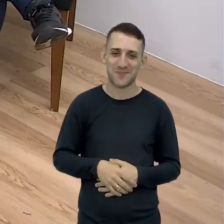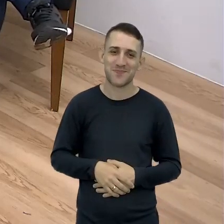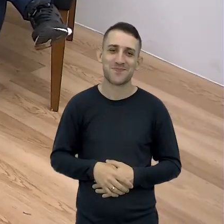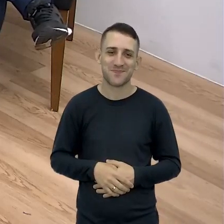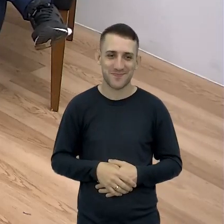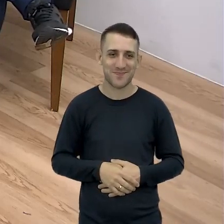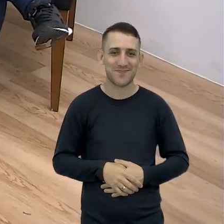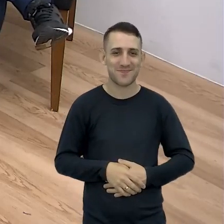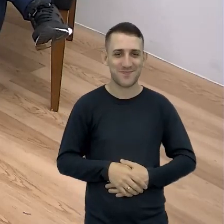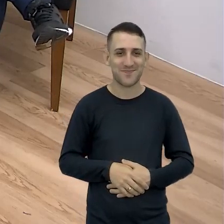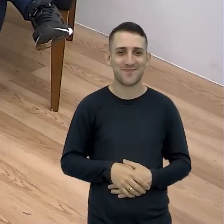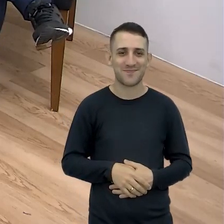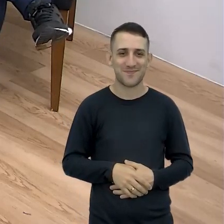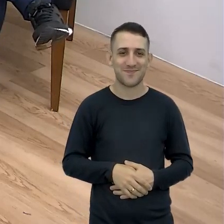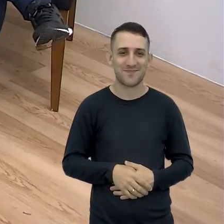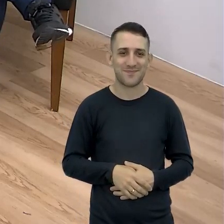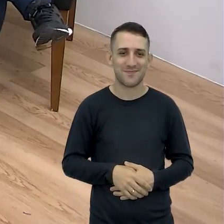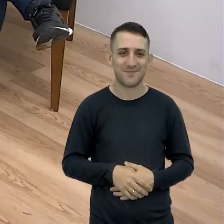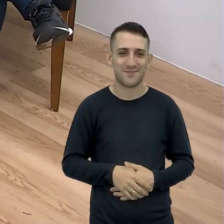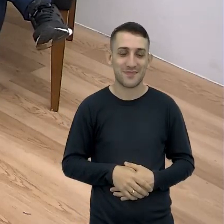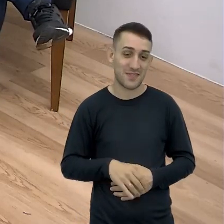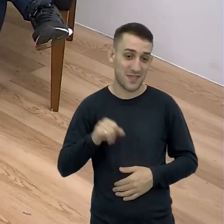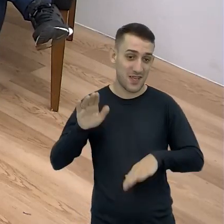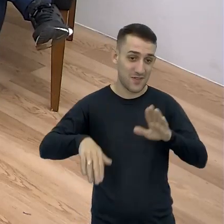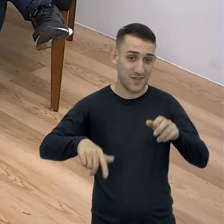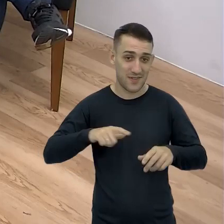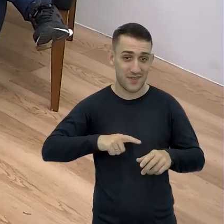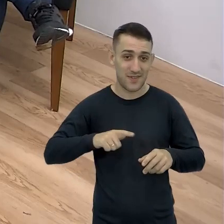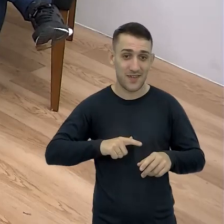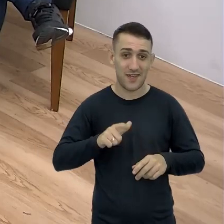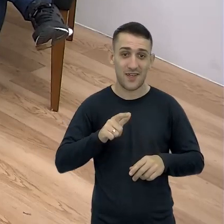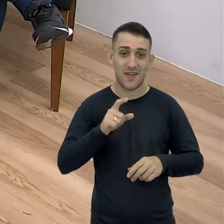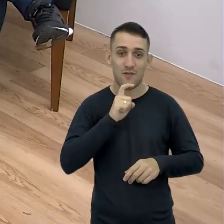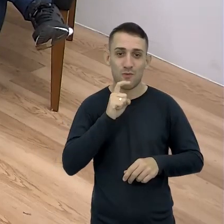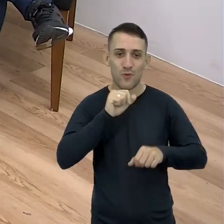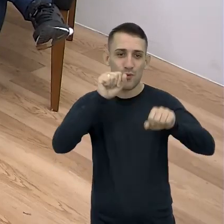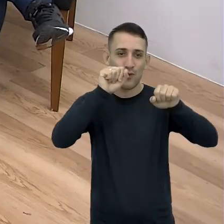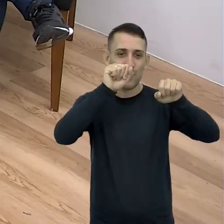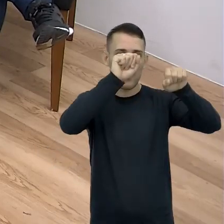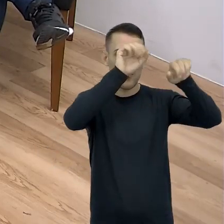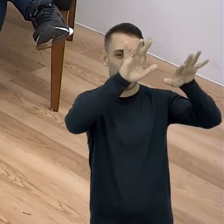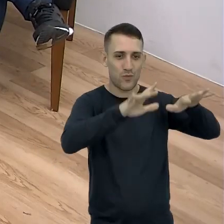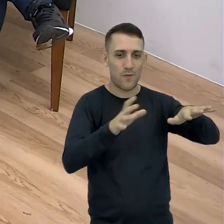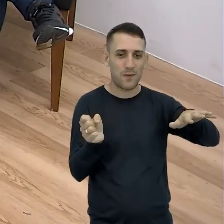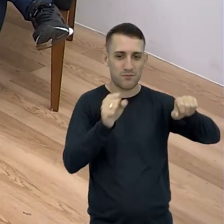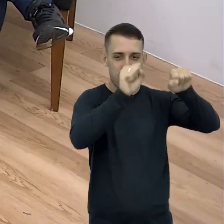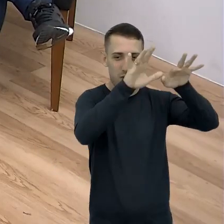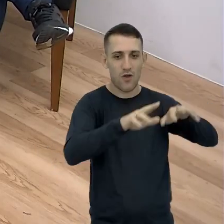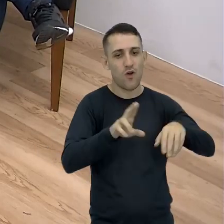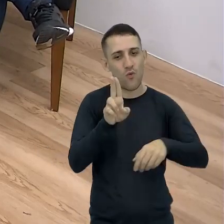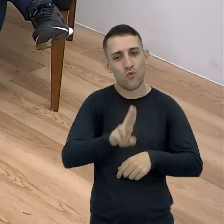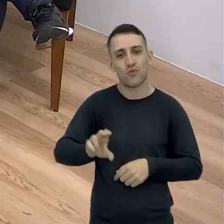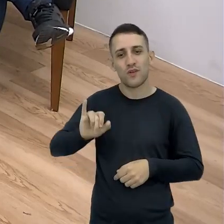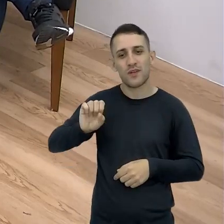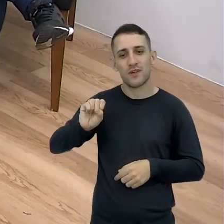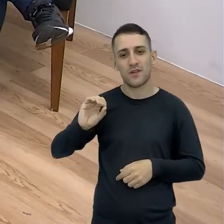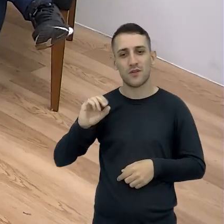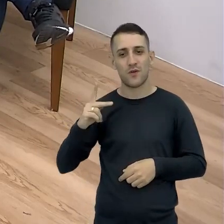Isopor pode Deve que não machucar Não, se eu tiver Naquelas neves artificiais Às vezes os caras usam isopor, né? Isopor, é verdade